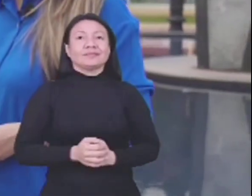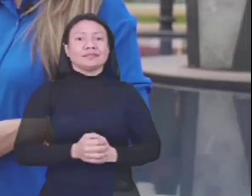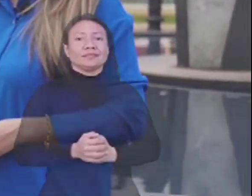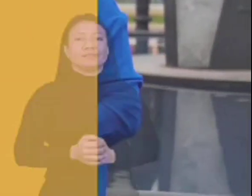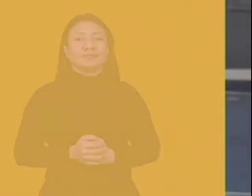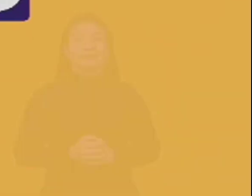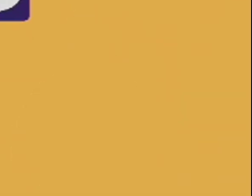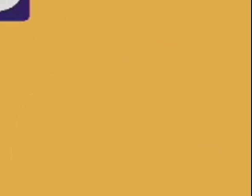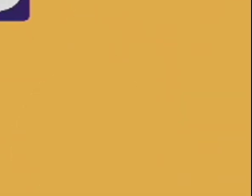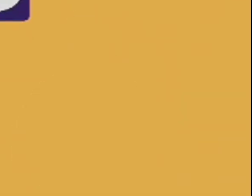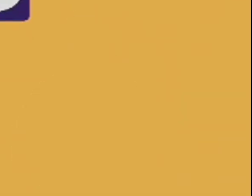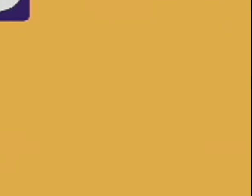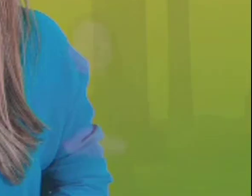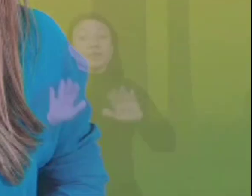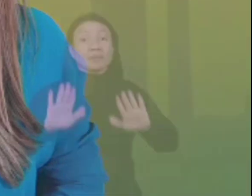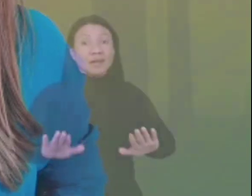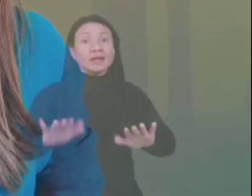Beltrão.